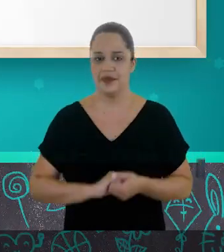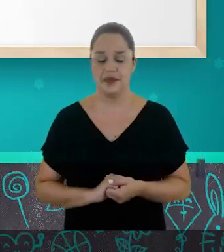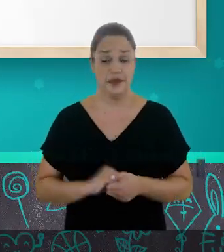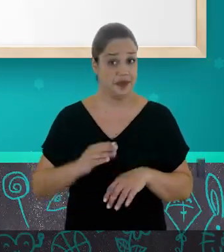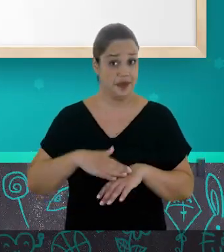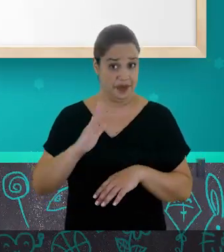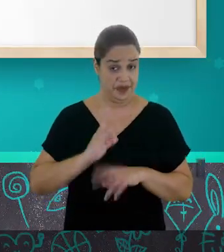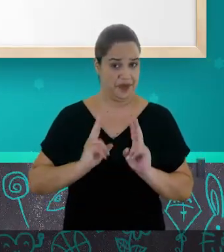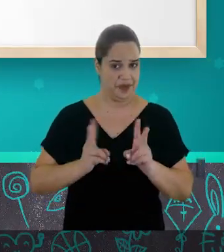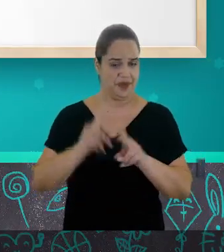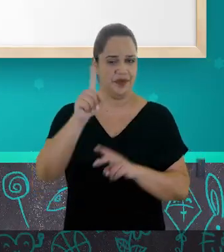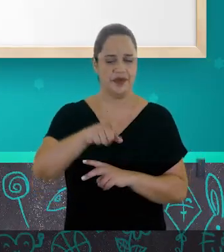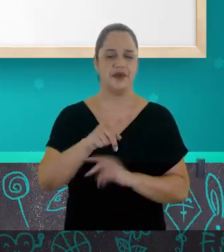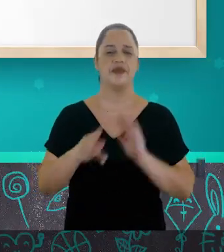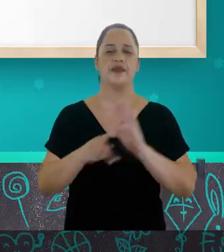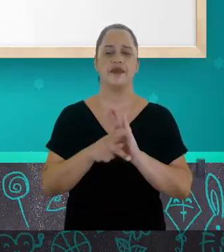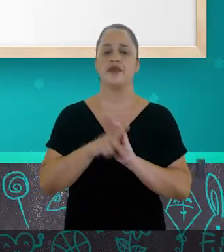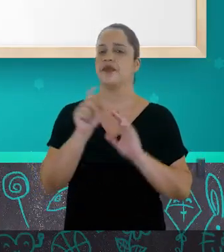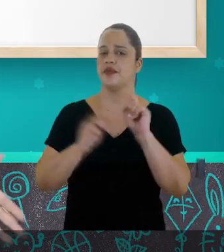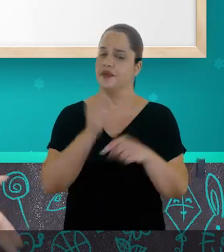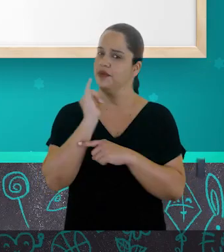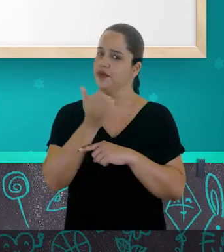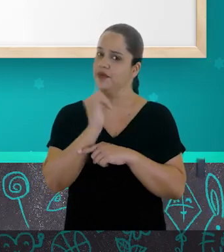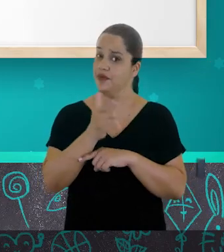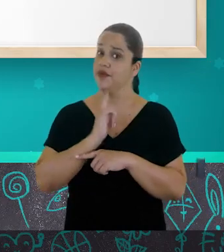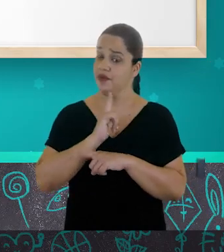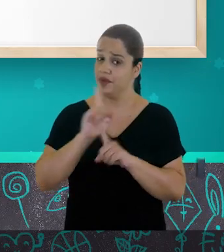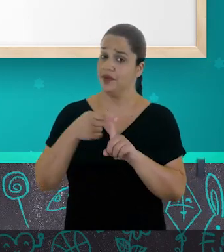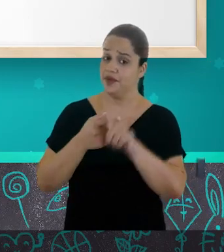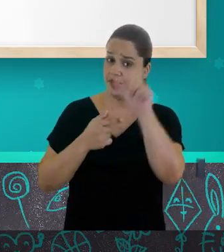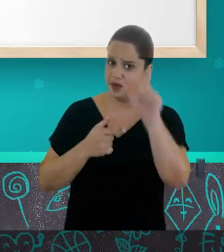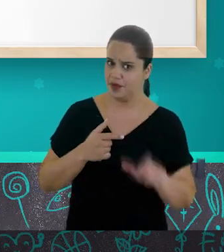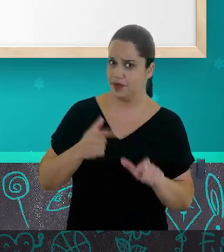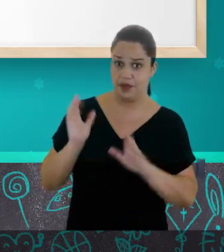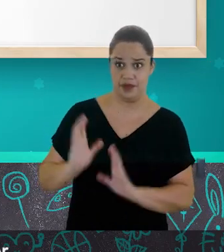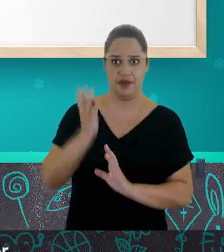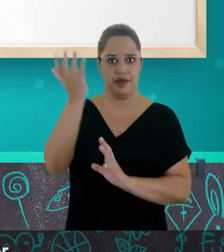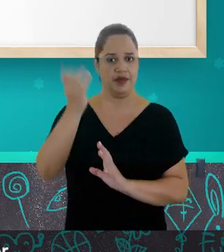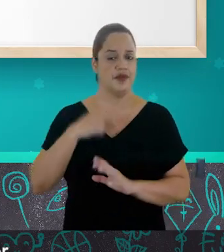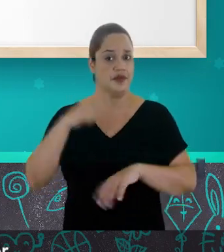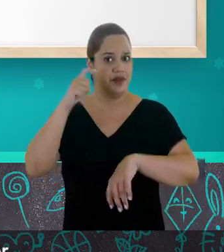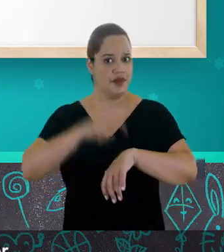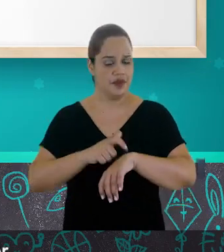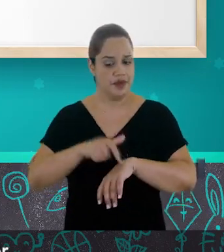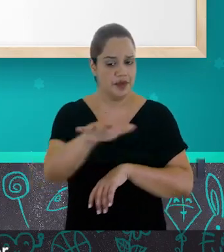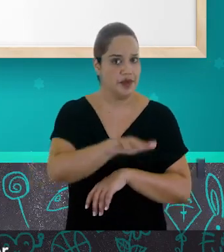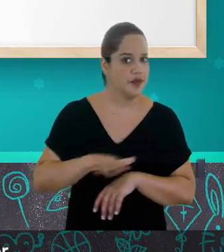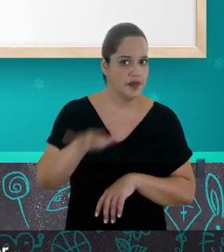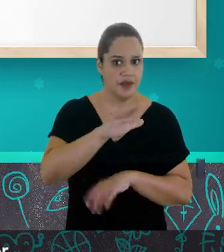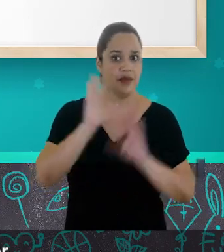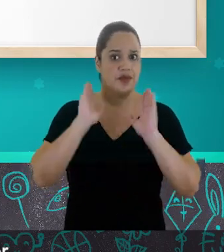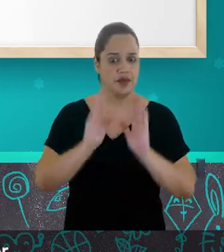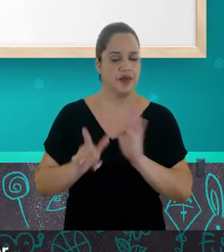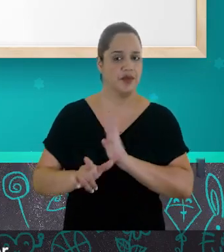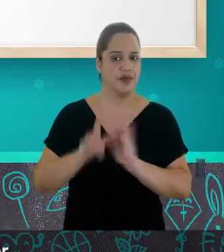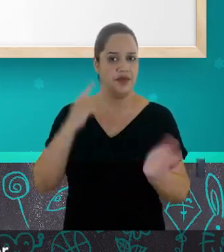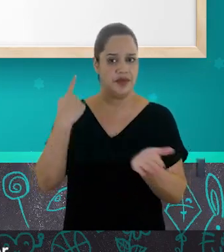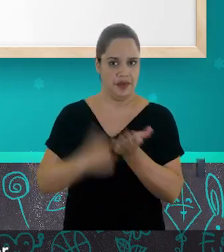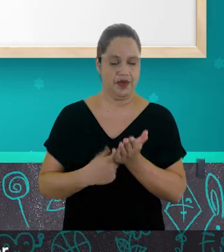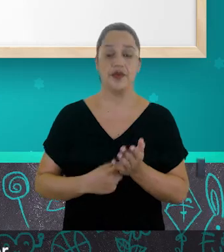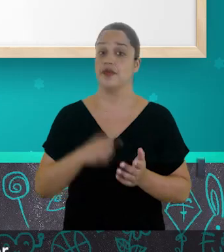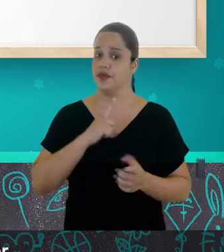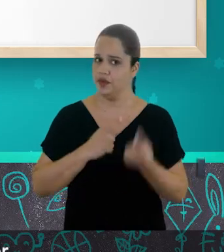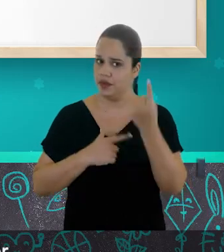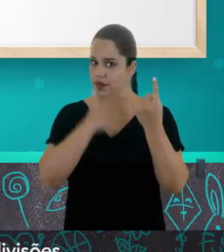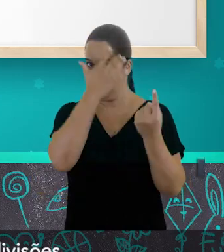mais usada é a narrativa, que conta com personagens, ações, tempo e espaço determinados e